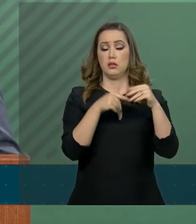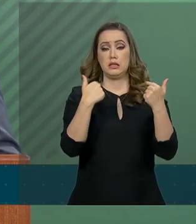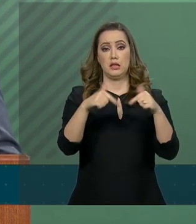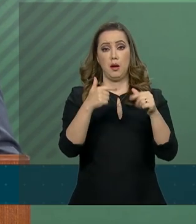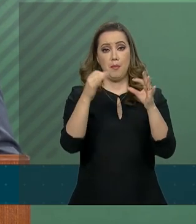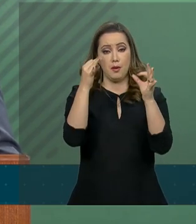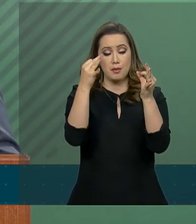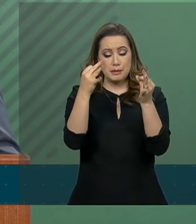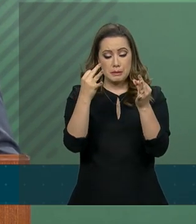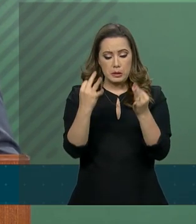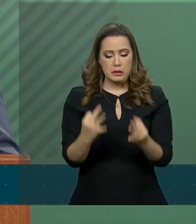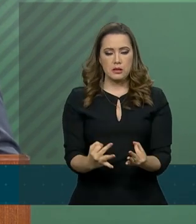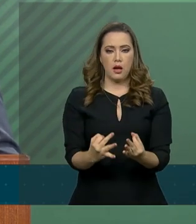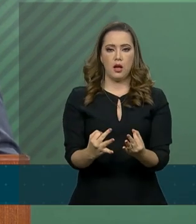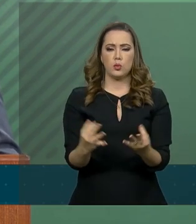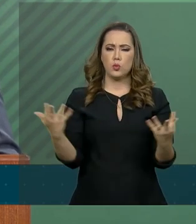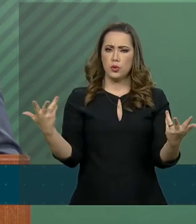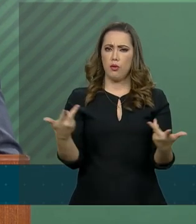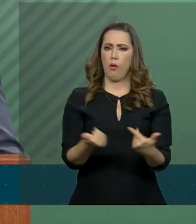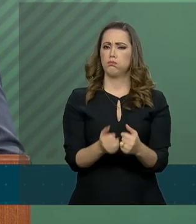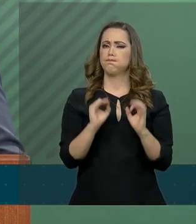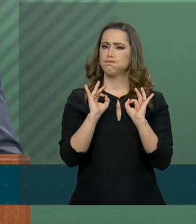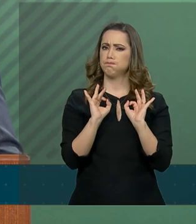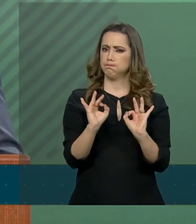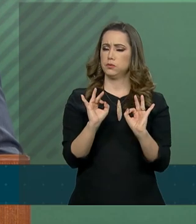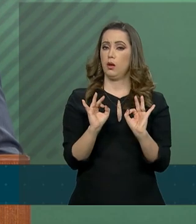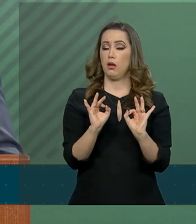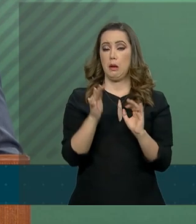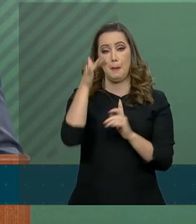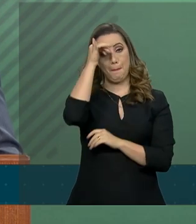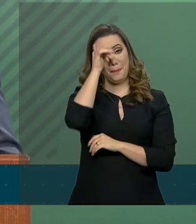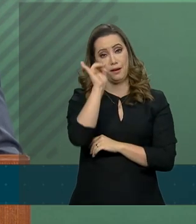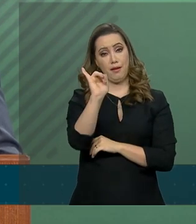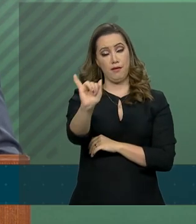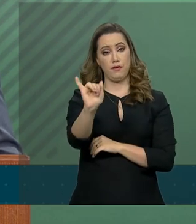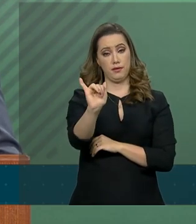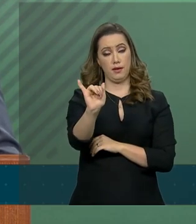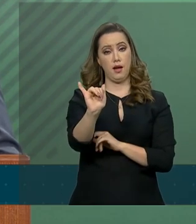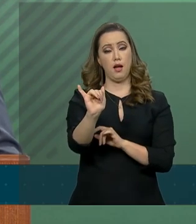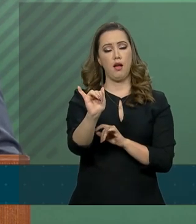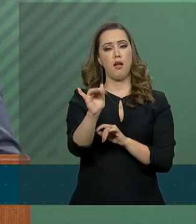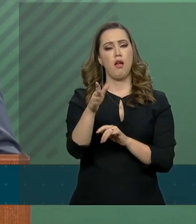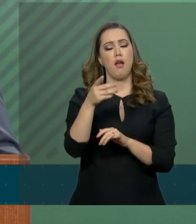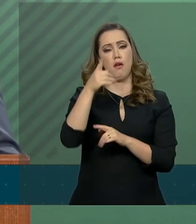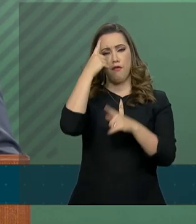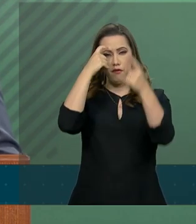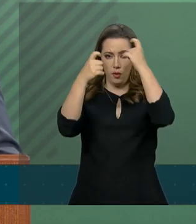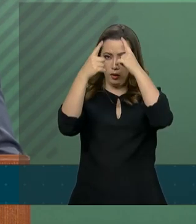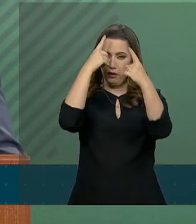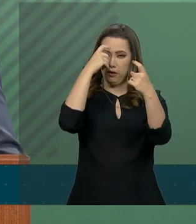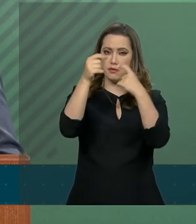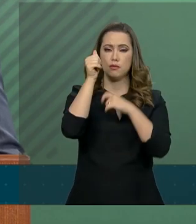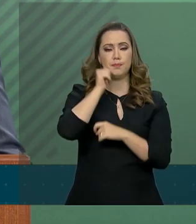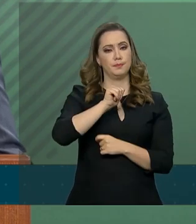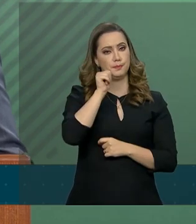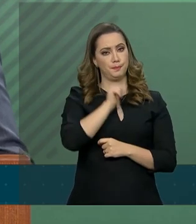concretas e efetivas de prevenção e combate à violência contra as mulheres.